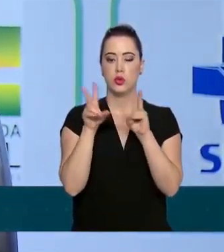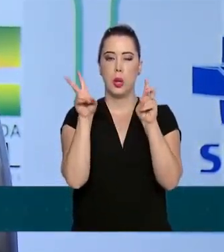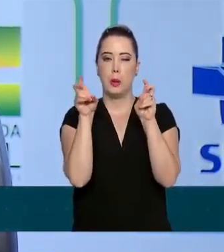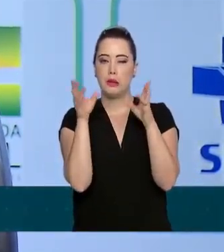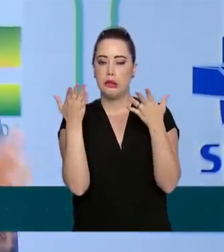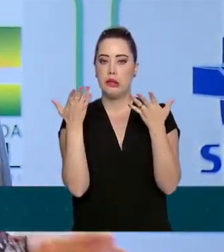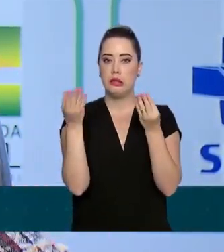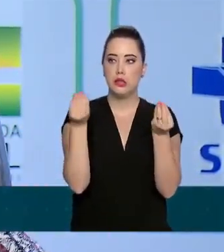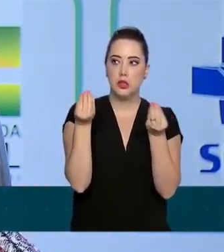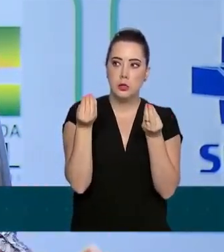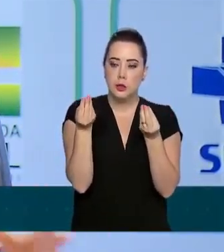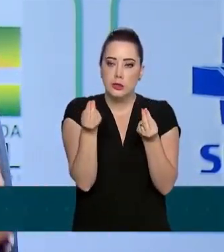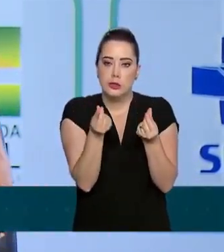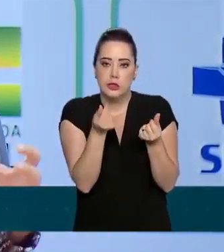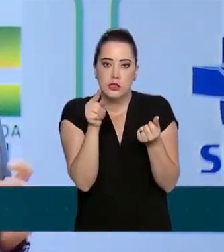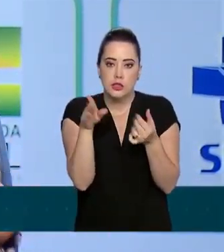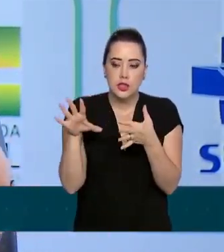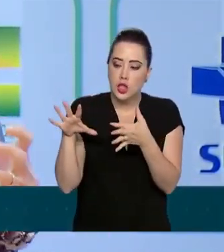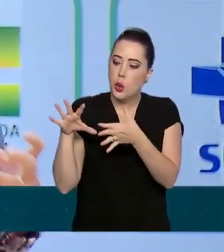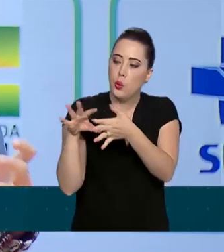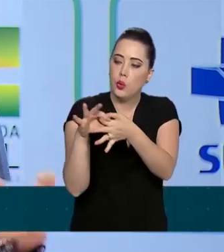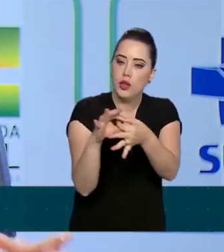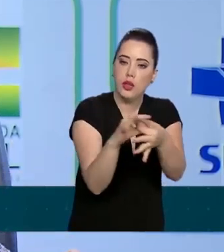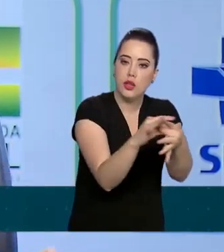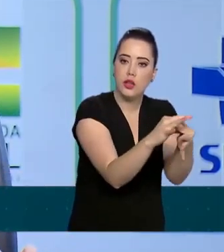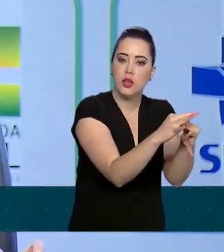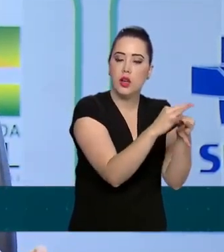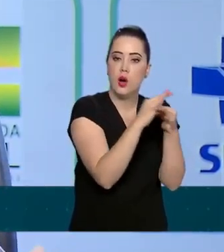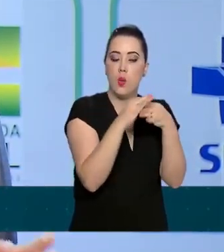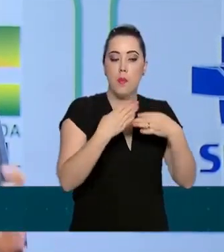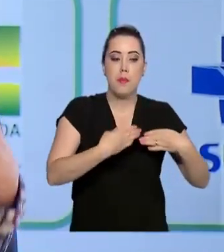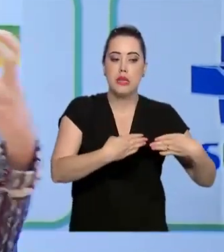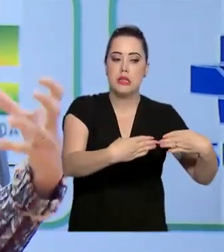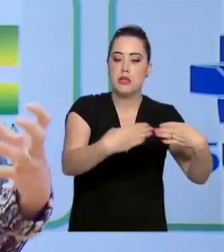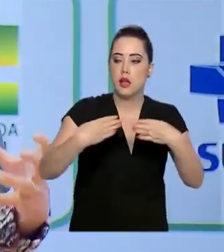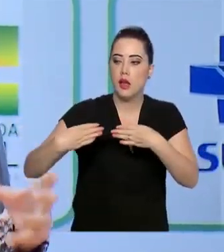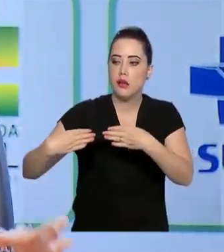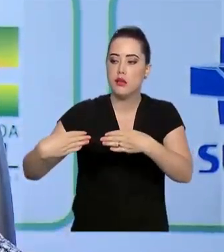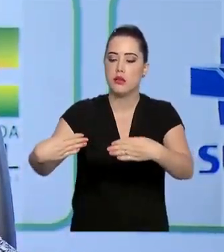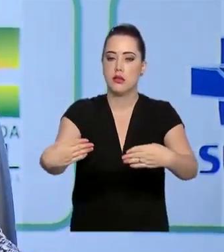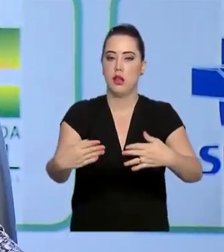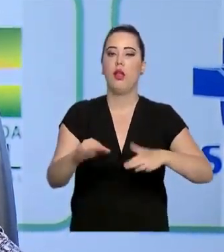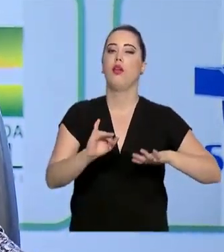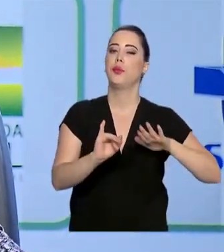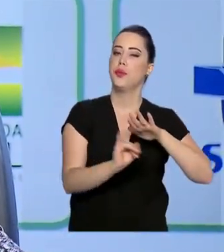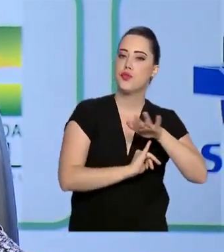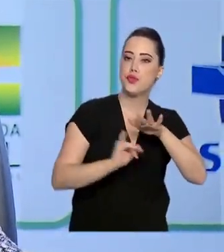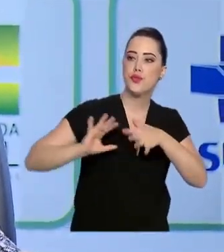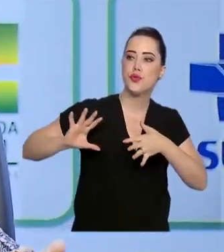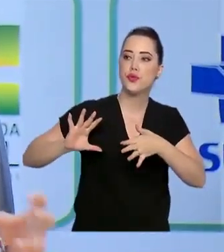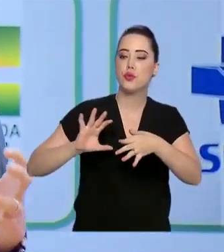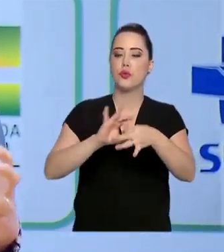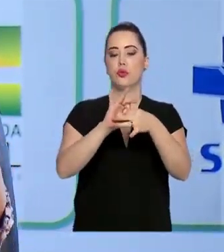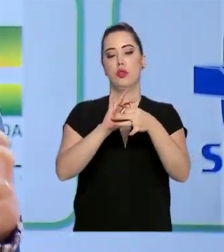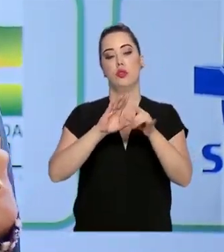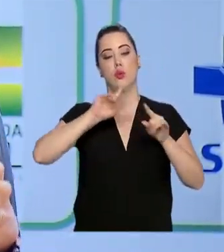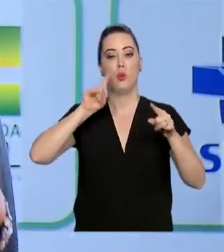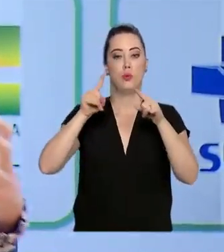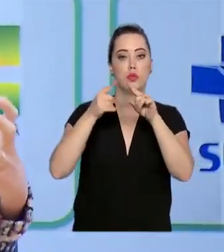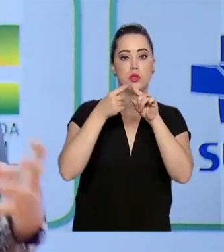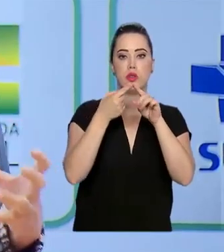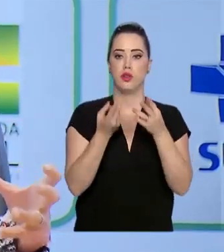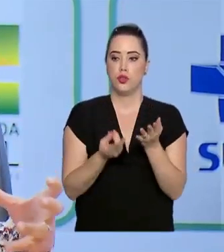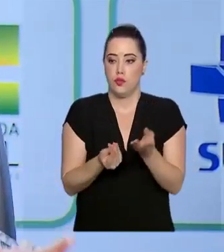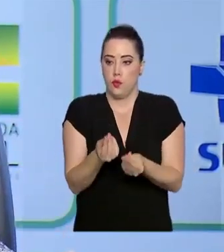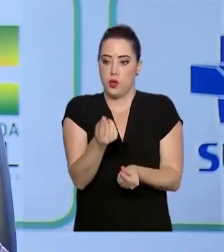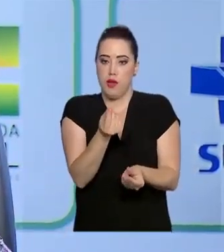que visa uma sinergia entre ministérios, entre instituições e ela visa uma sinergia